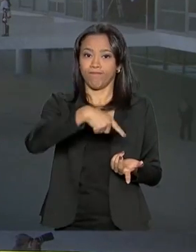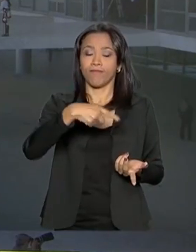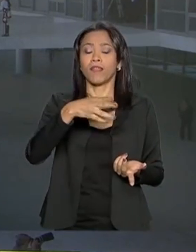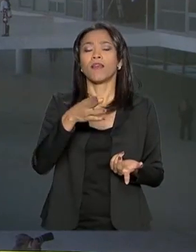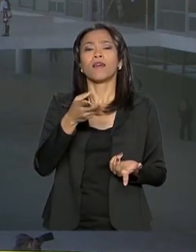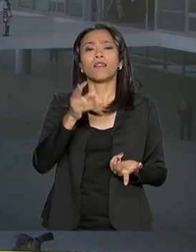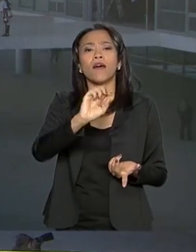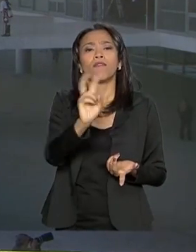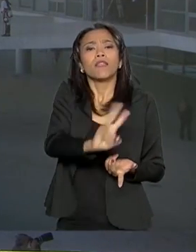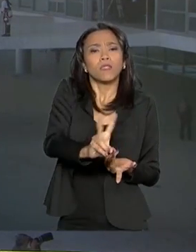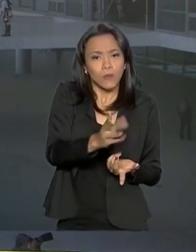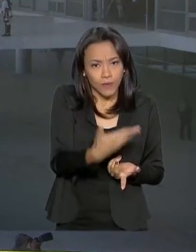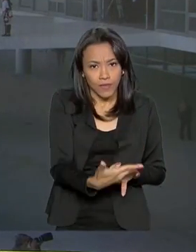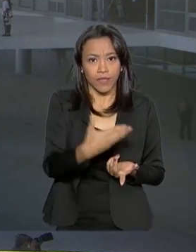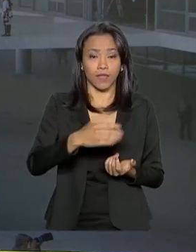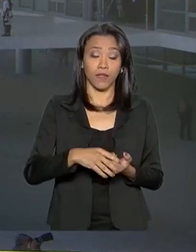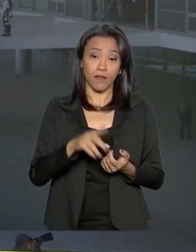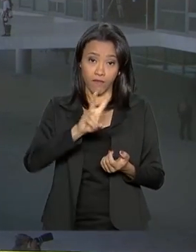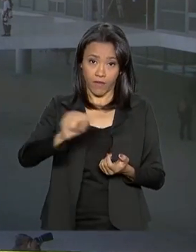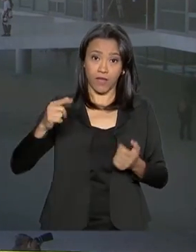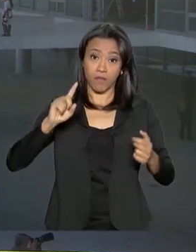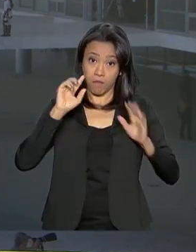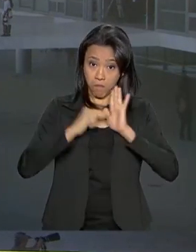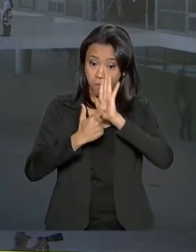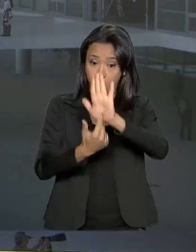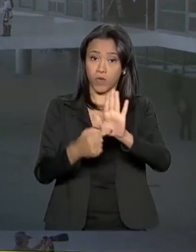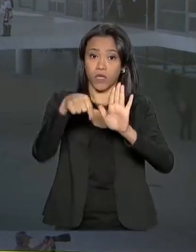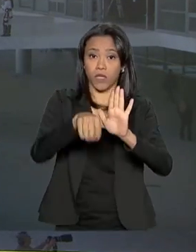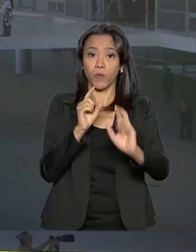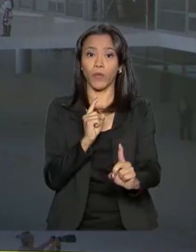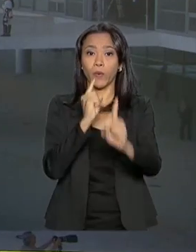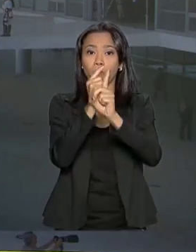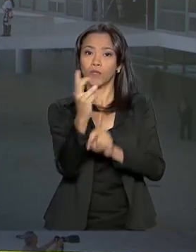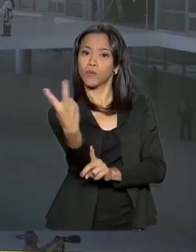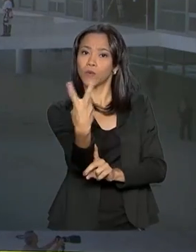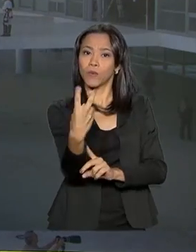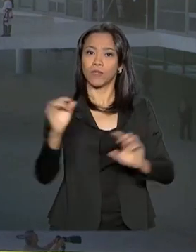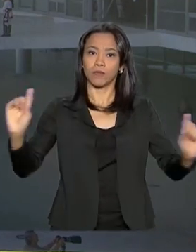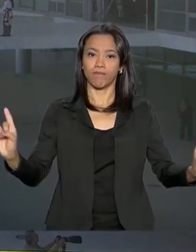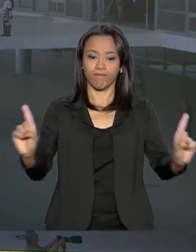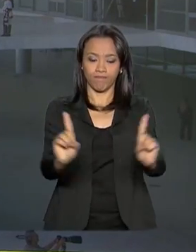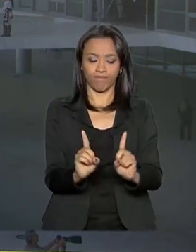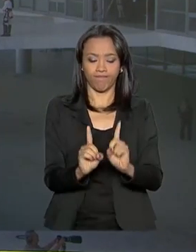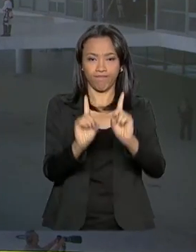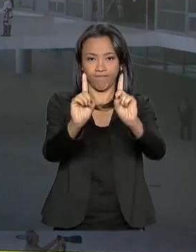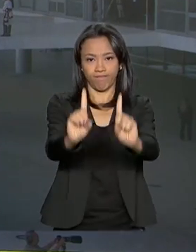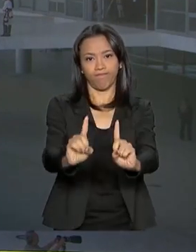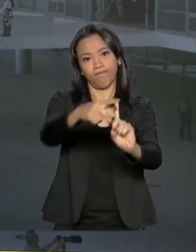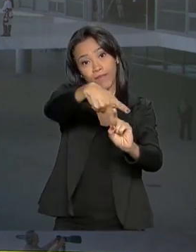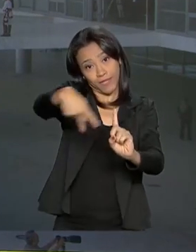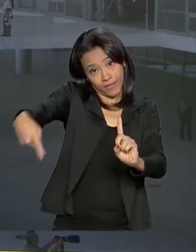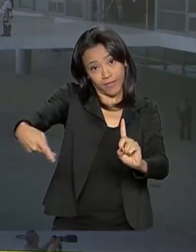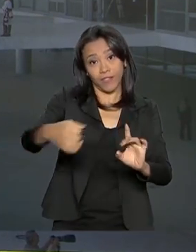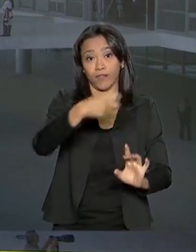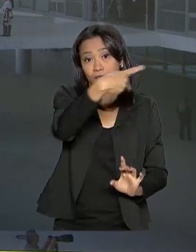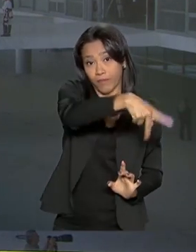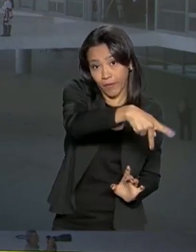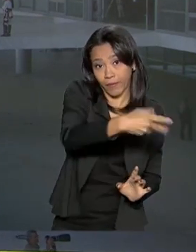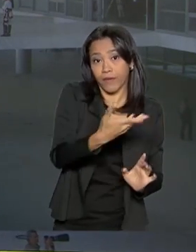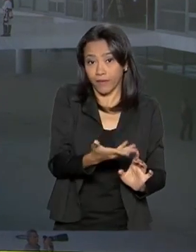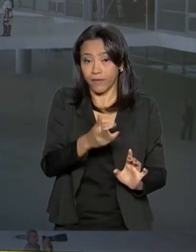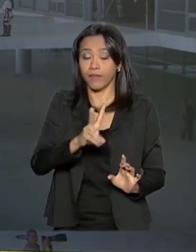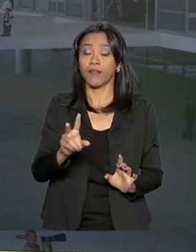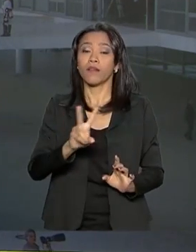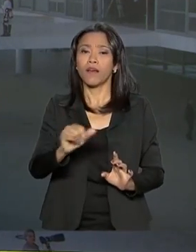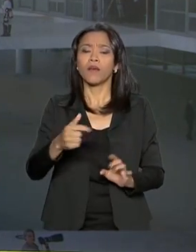A TVNBR vai transmitir ao vivo esse encontro entre o presidente Jair Bolsonaro e o presidente do Paraguai, Mário Ábio do Benítez, a